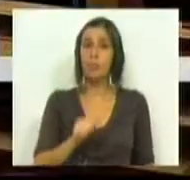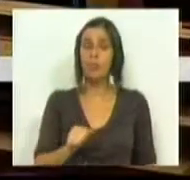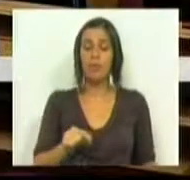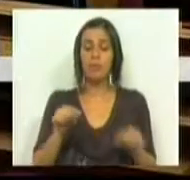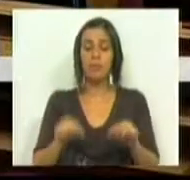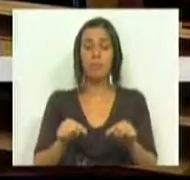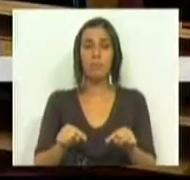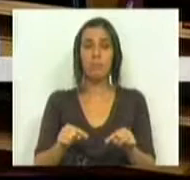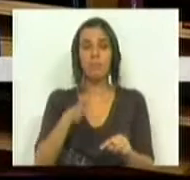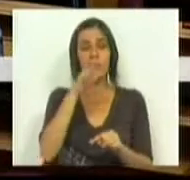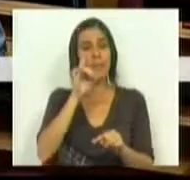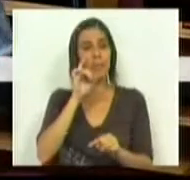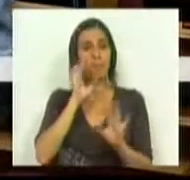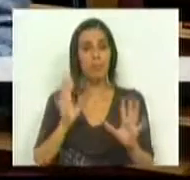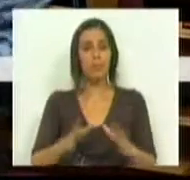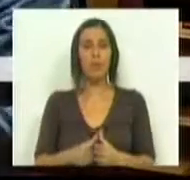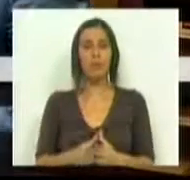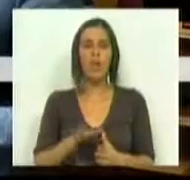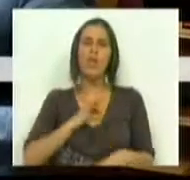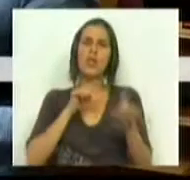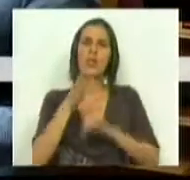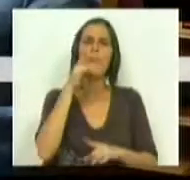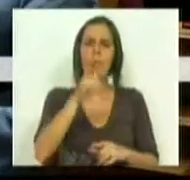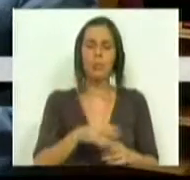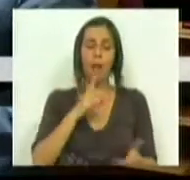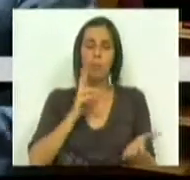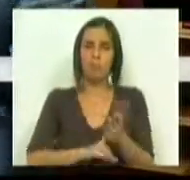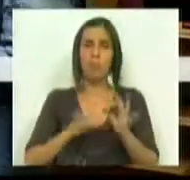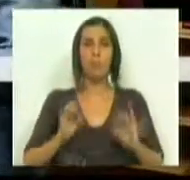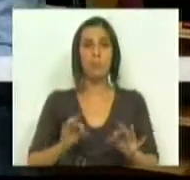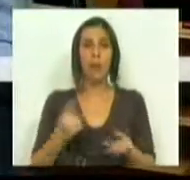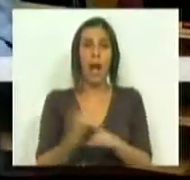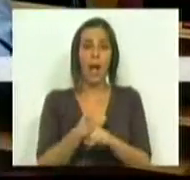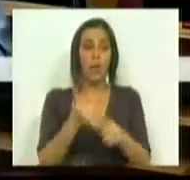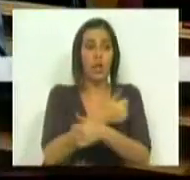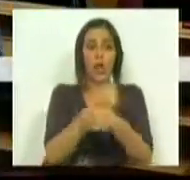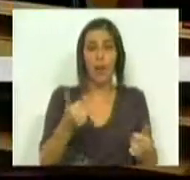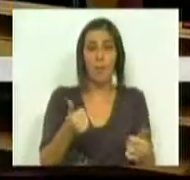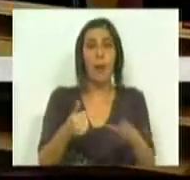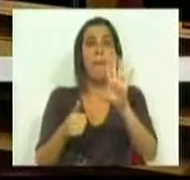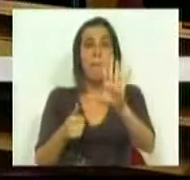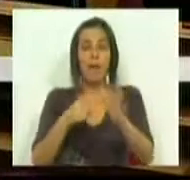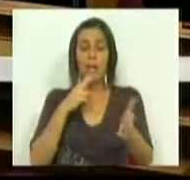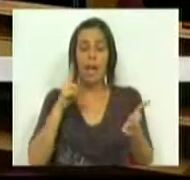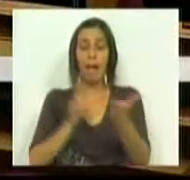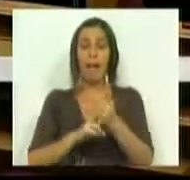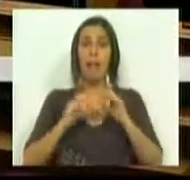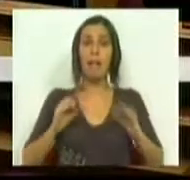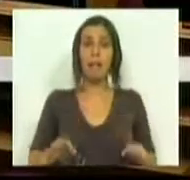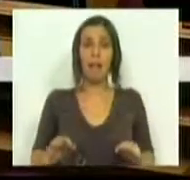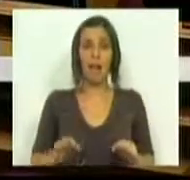aqui salvaguardar. Mas, Sr. Deputado, é verdade, há coisas que correm bem, mas, na realidade,